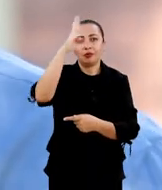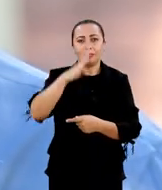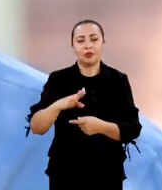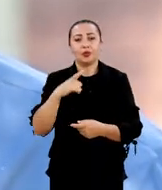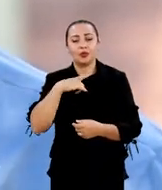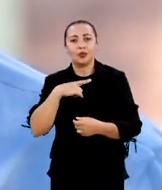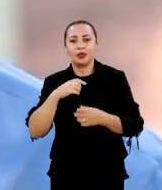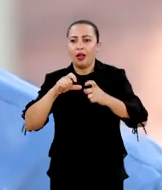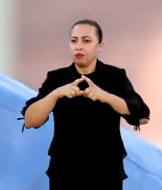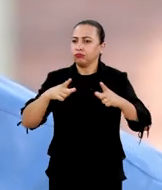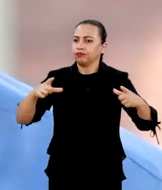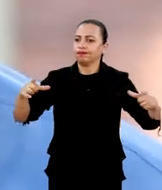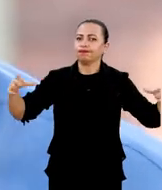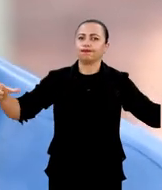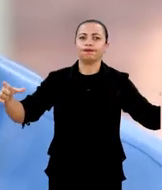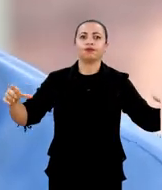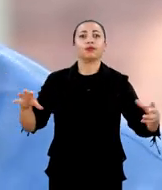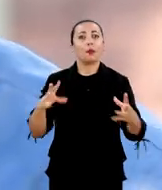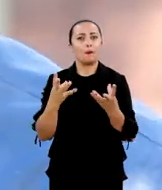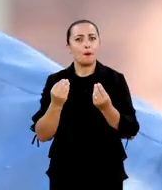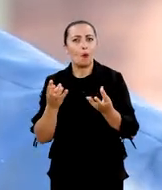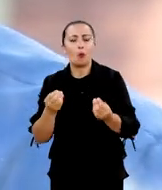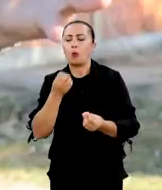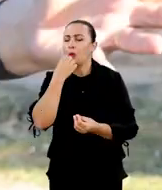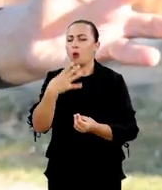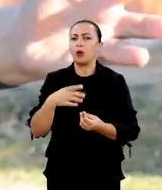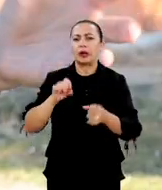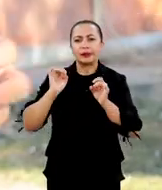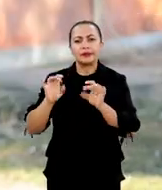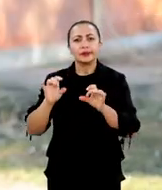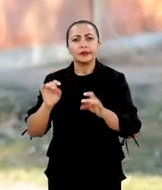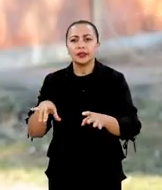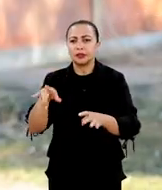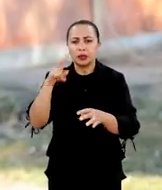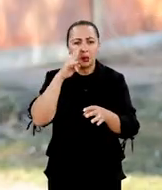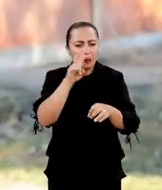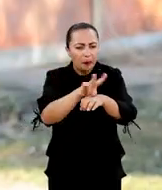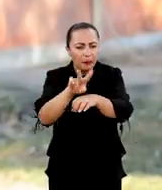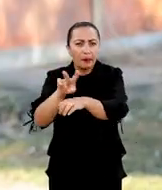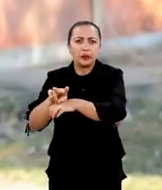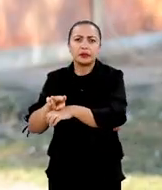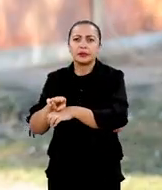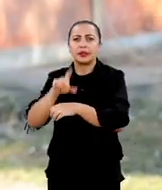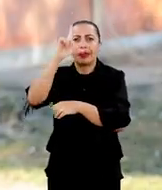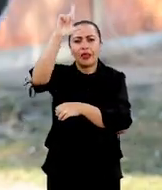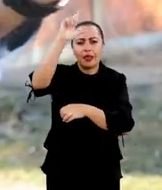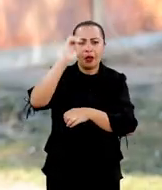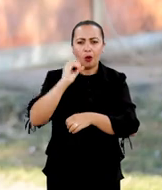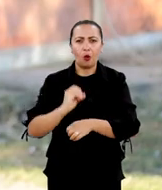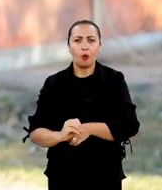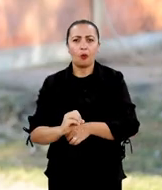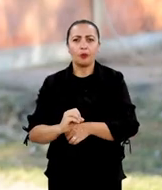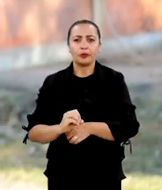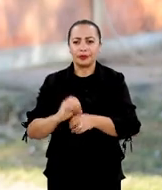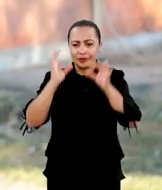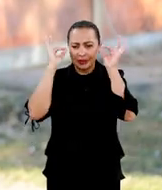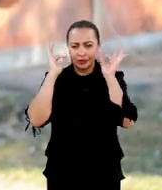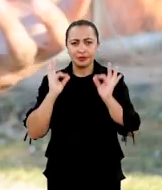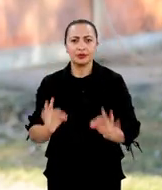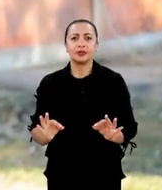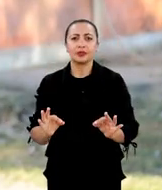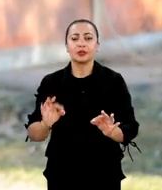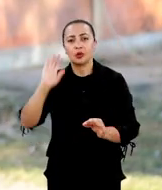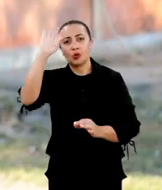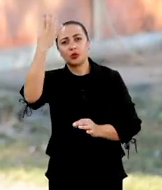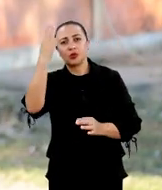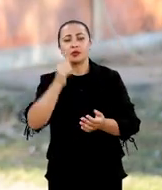o Brasil tem uma extensão territorial vasta que permite que você monitore de leste a oeste, com